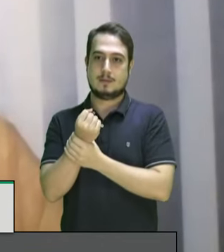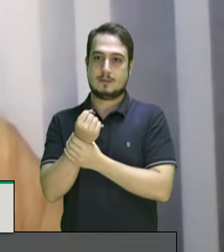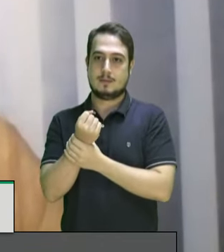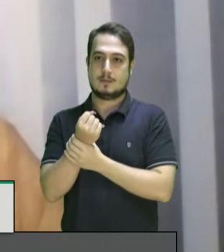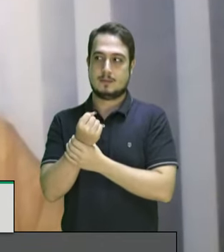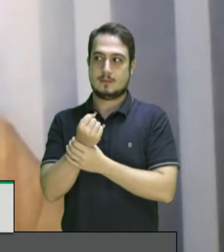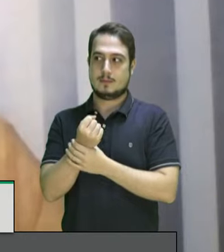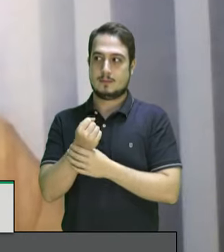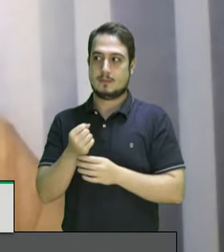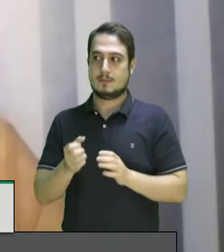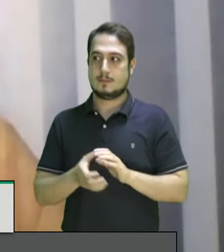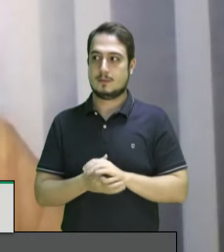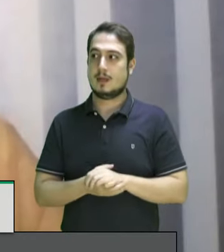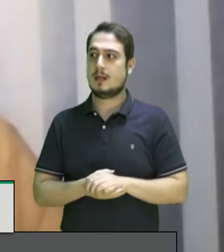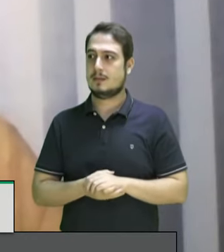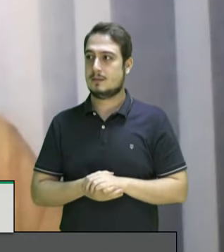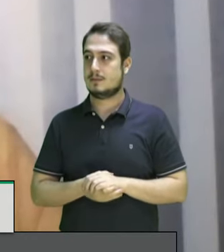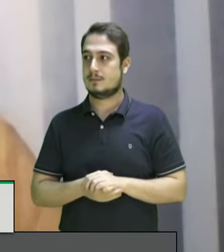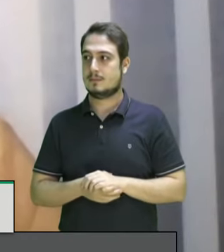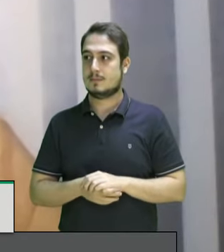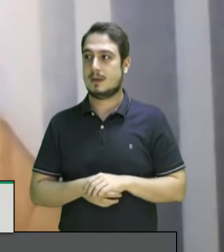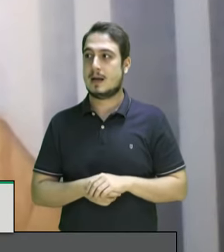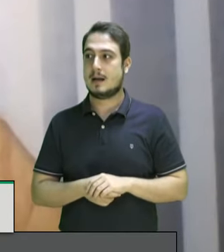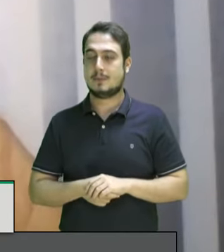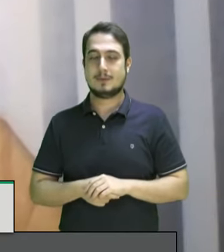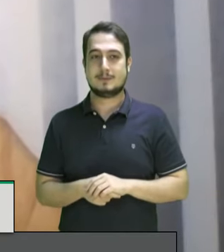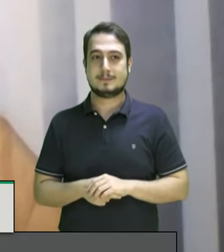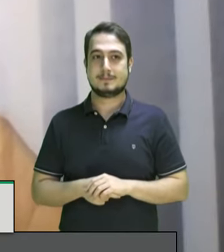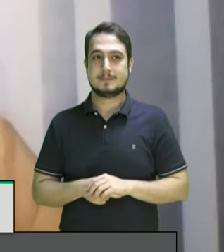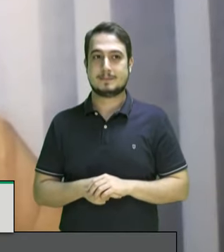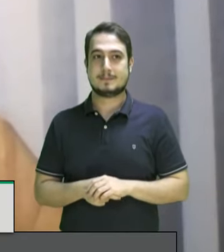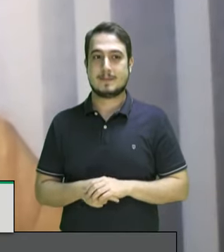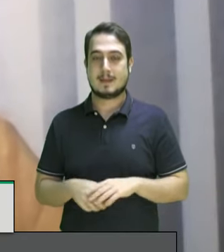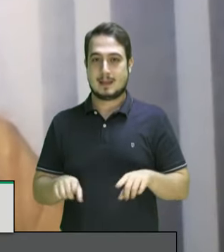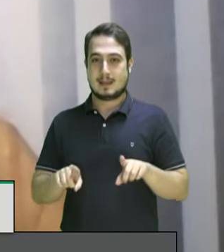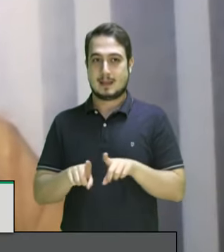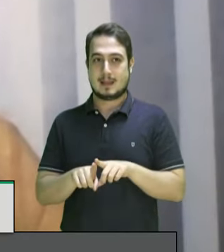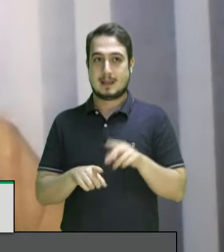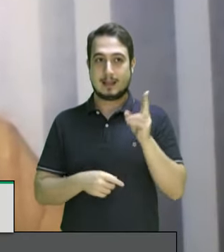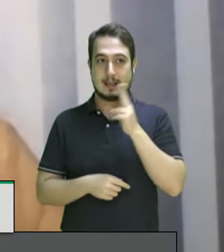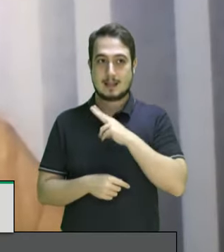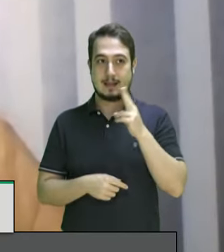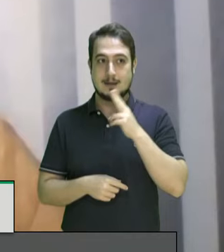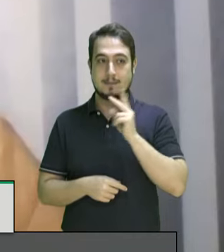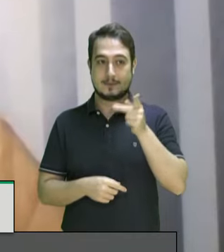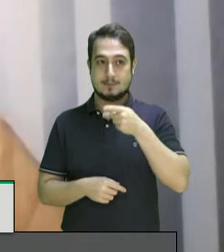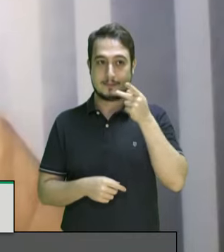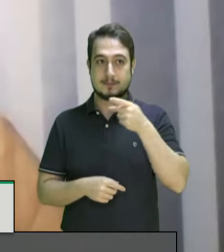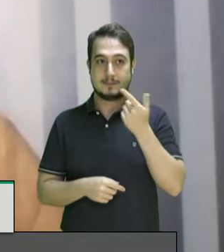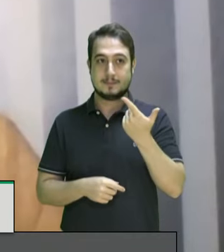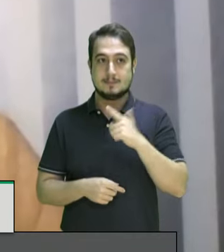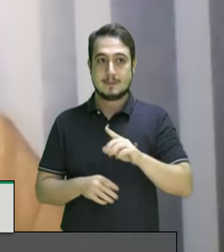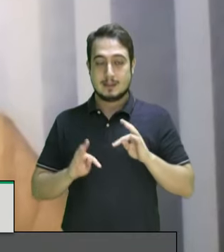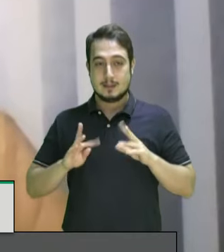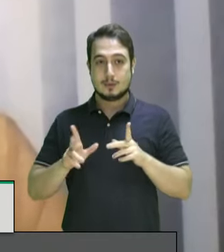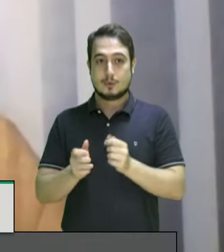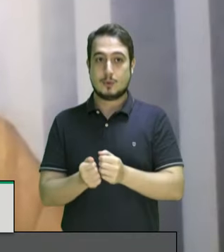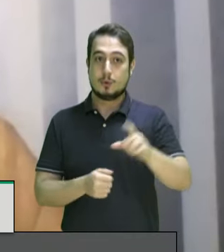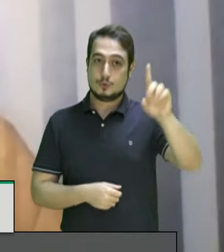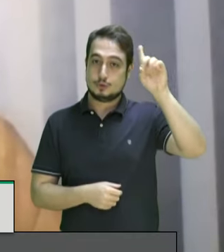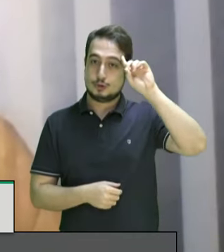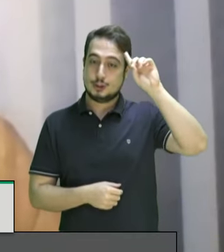porque nós estamos exaustos de dizer e redizer todos os dias